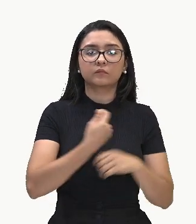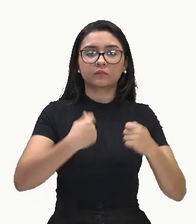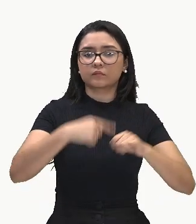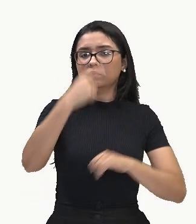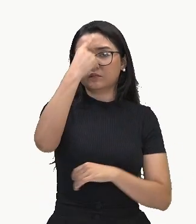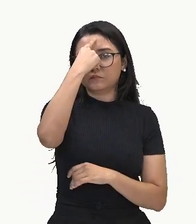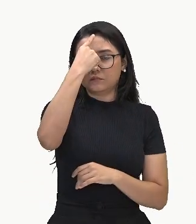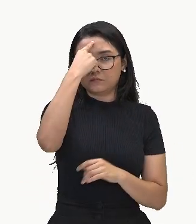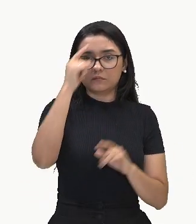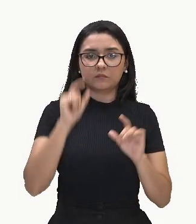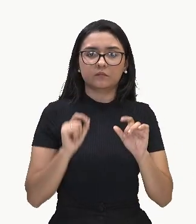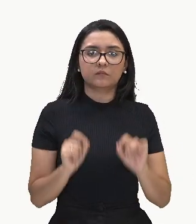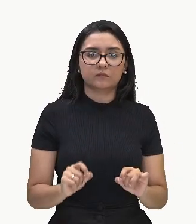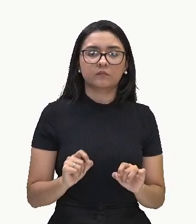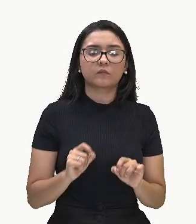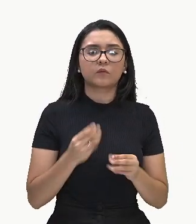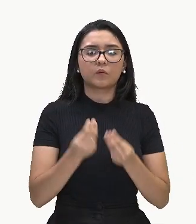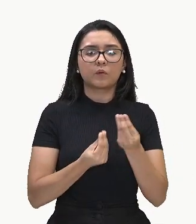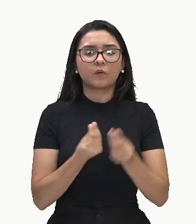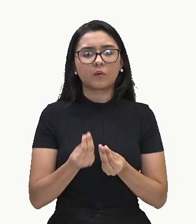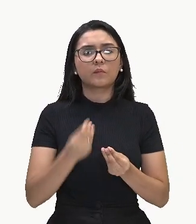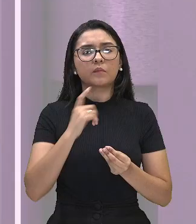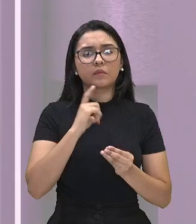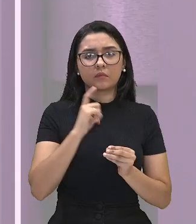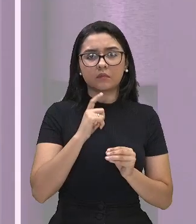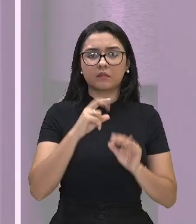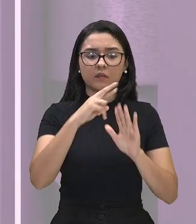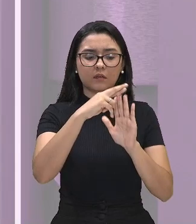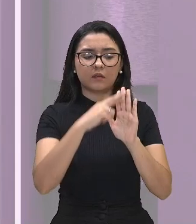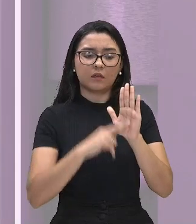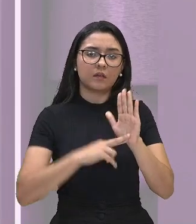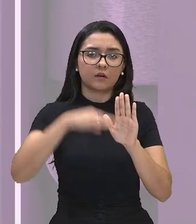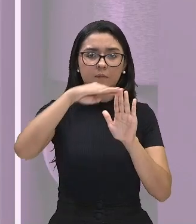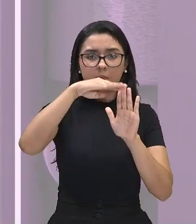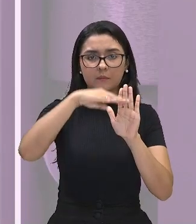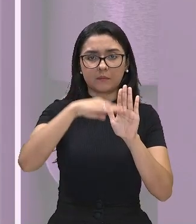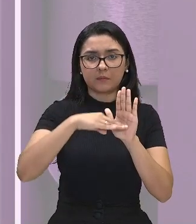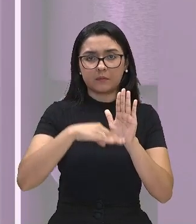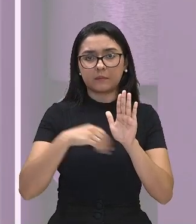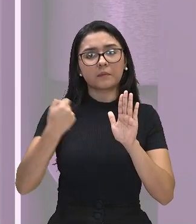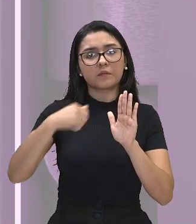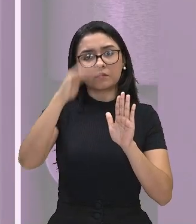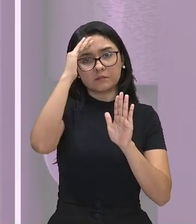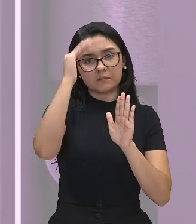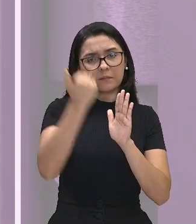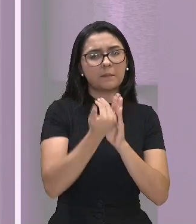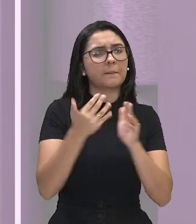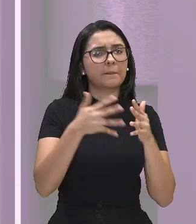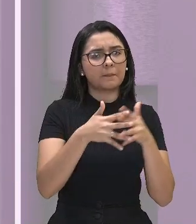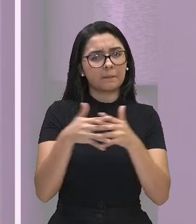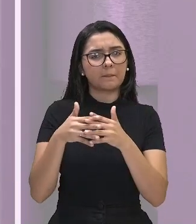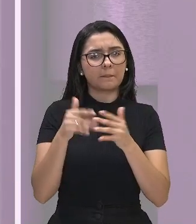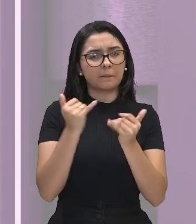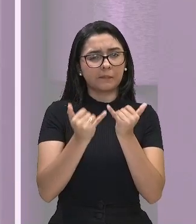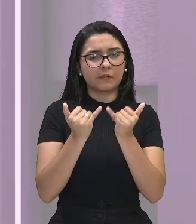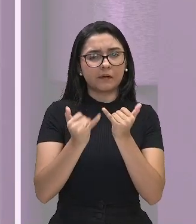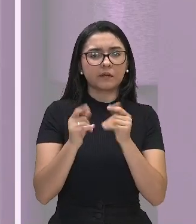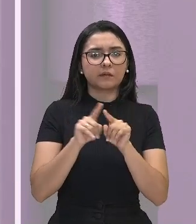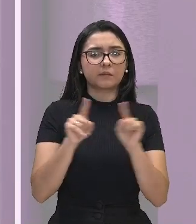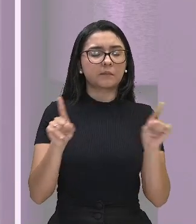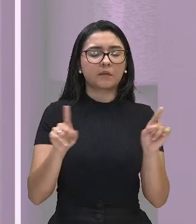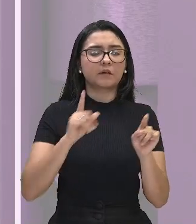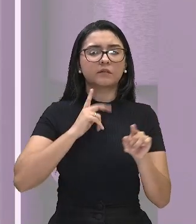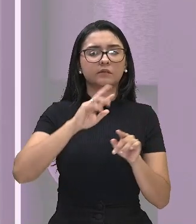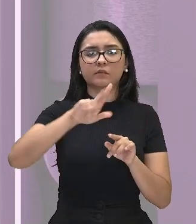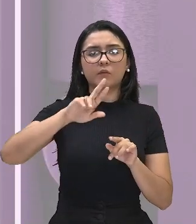em seguir o passo a passo. Tudo bem? Vai parecer um pouquinho complicado, mas vamos fazer o passo a